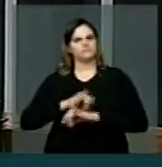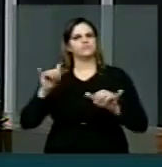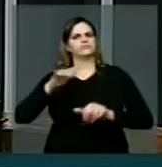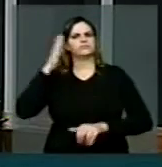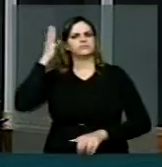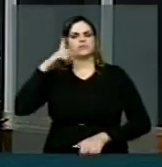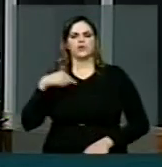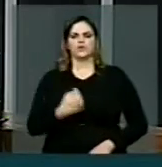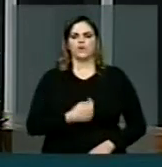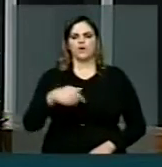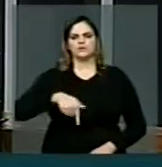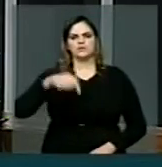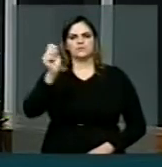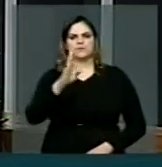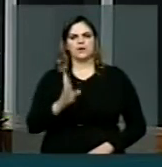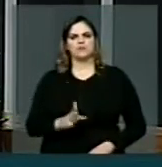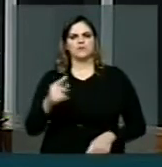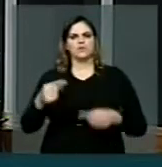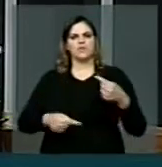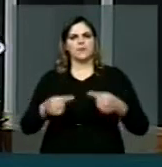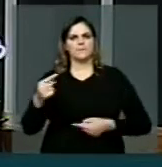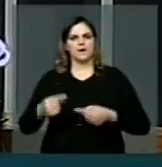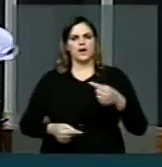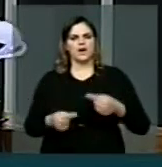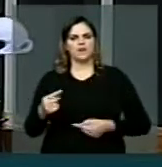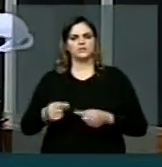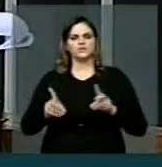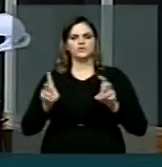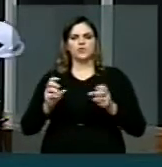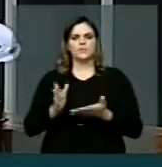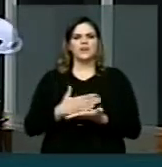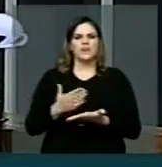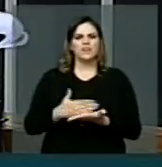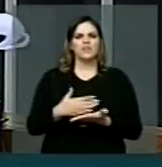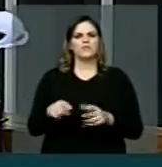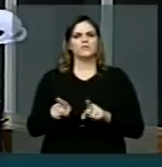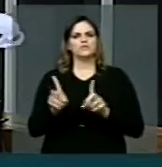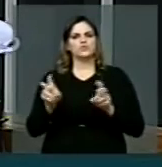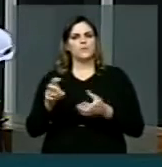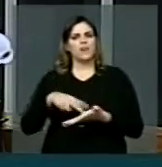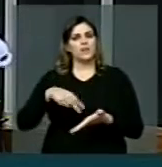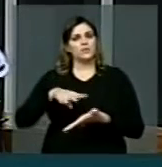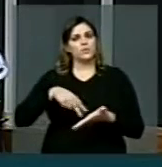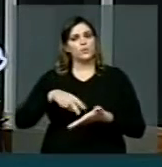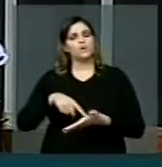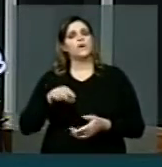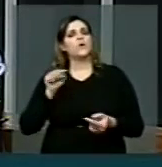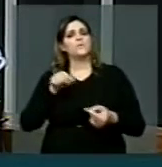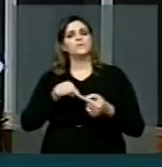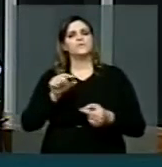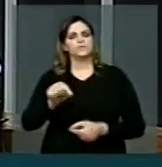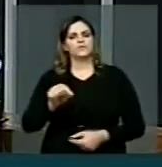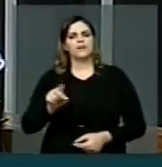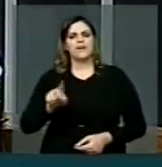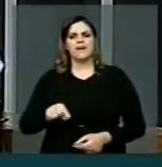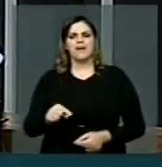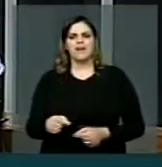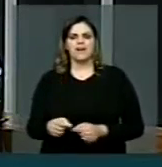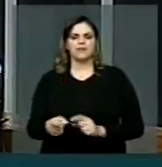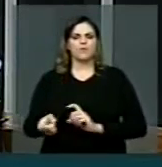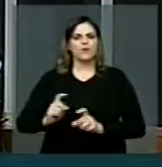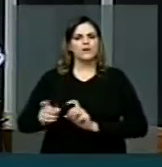lá que, para nós aqui no Brasil, o debate acerca do livro e da leitura tem como foco exatamente a